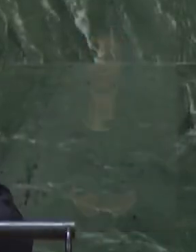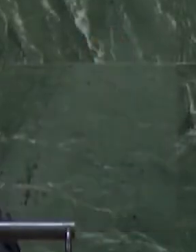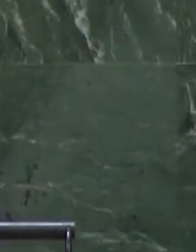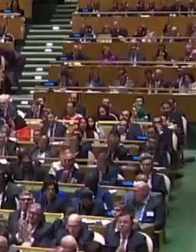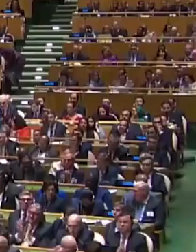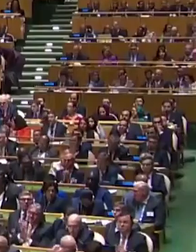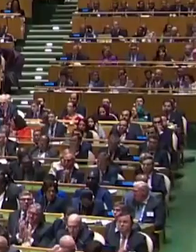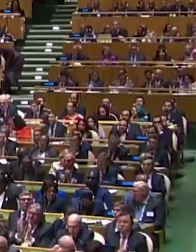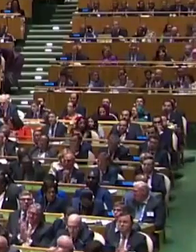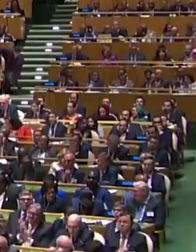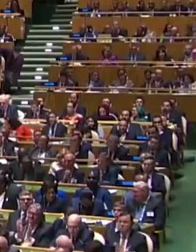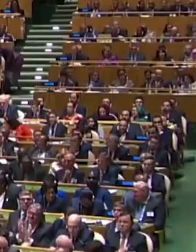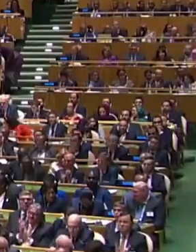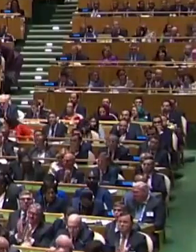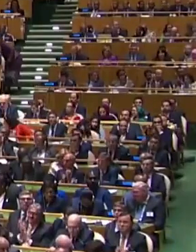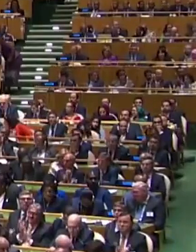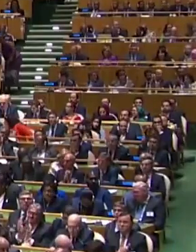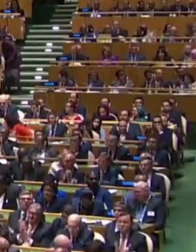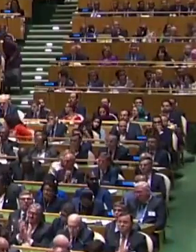Agradeço a